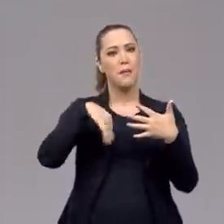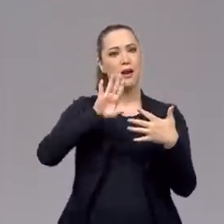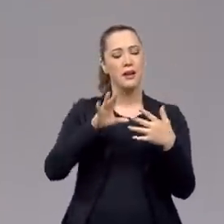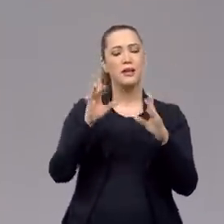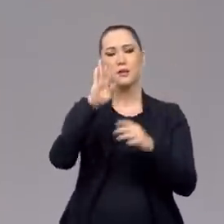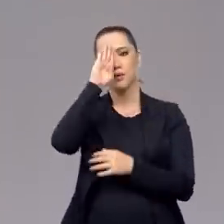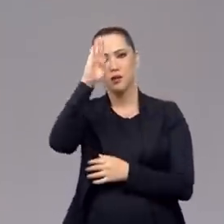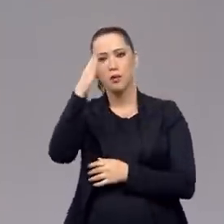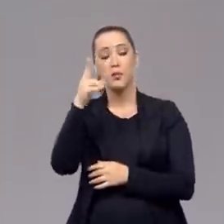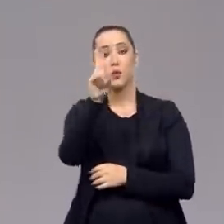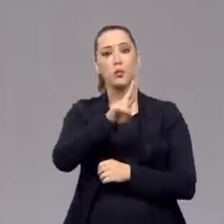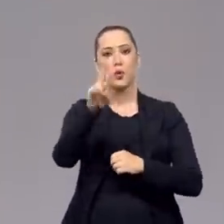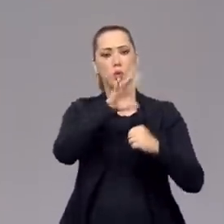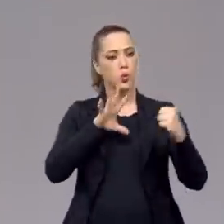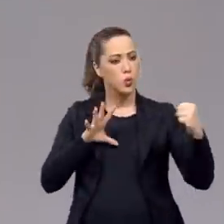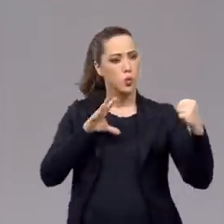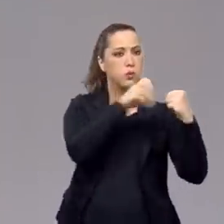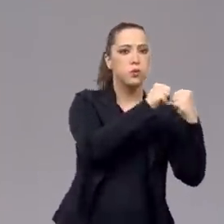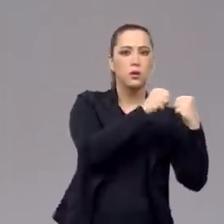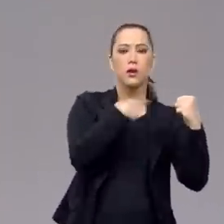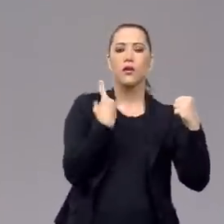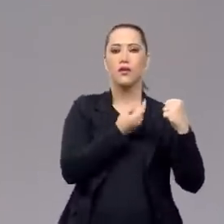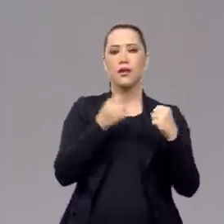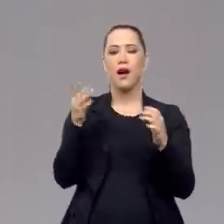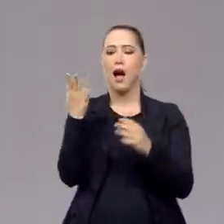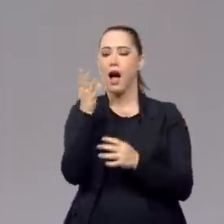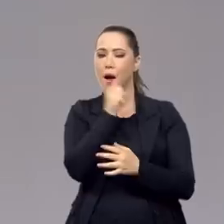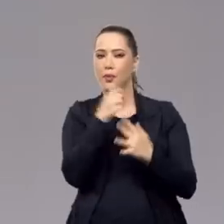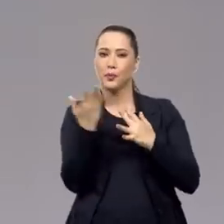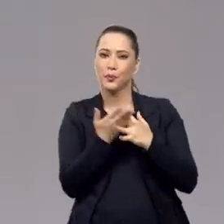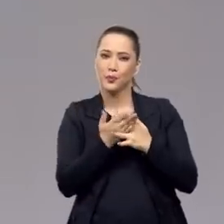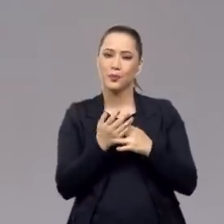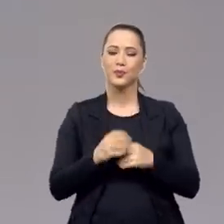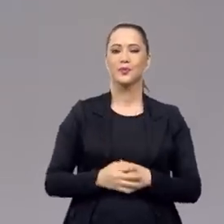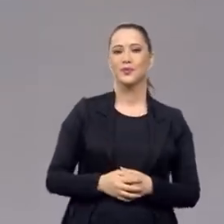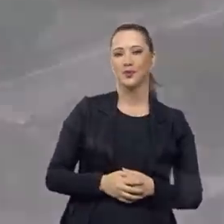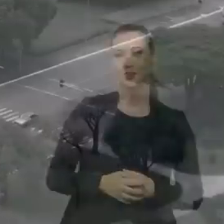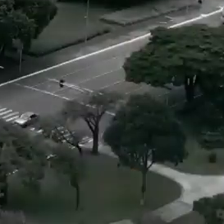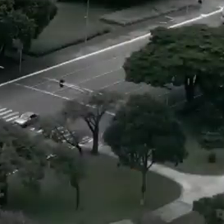sobre a tomada de Monte Castelo, mas nós vamos para um rápido intervalo. Daqui a pouquinho a gente volta, tá bom?